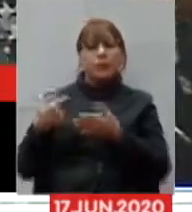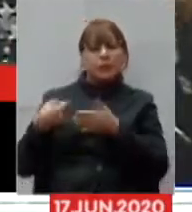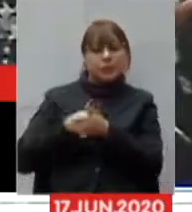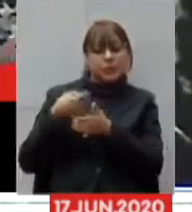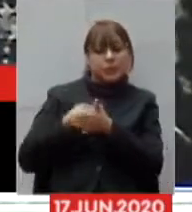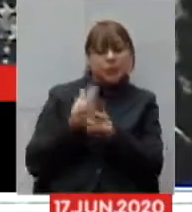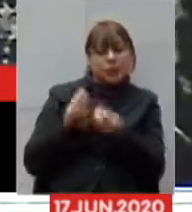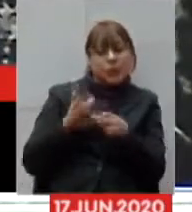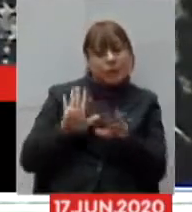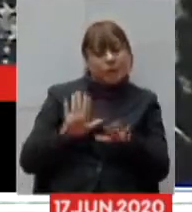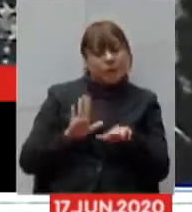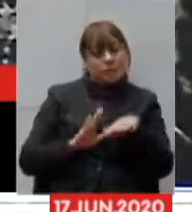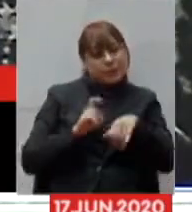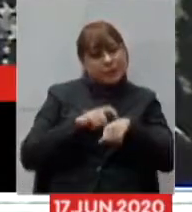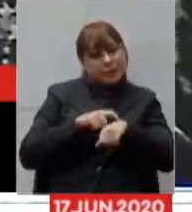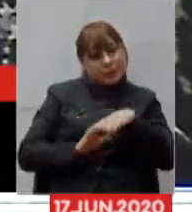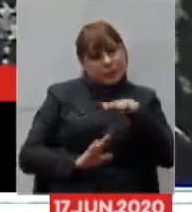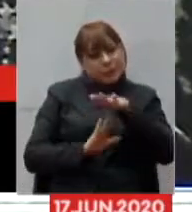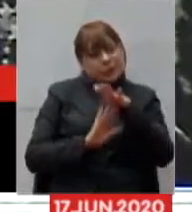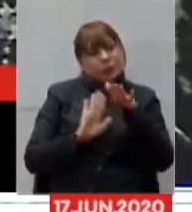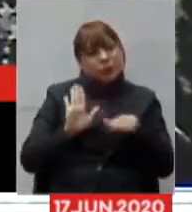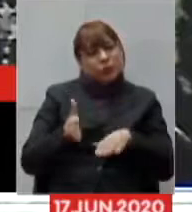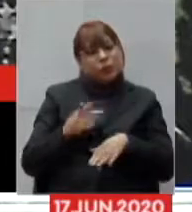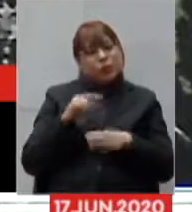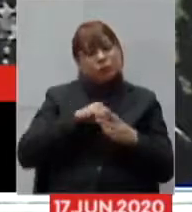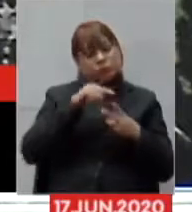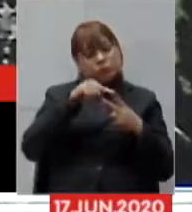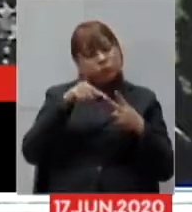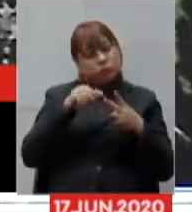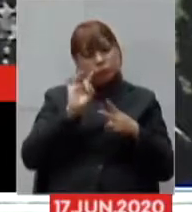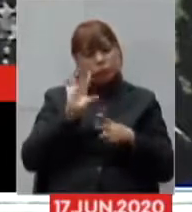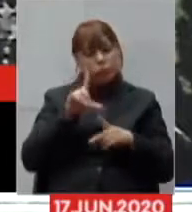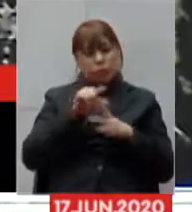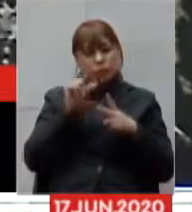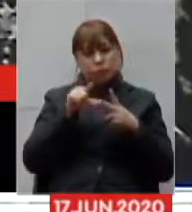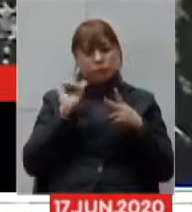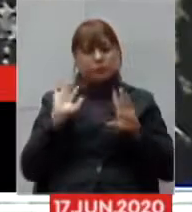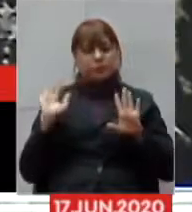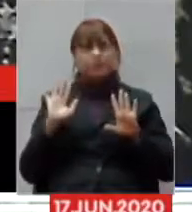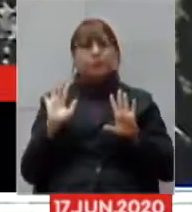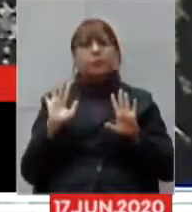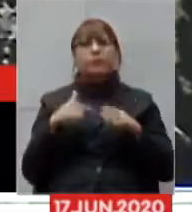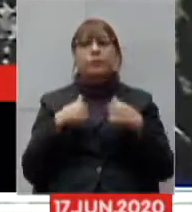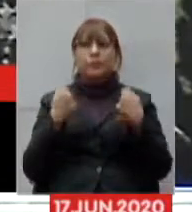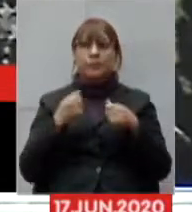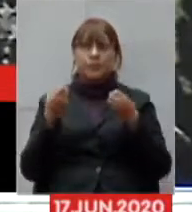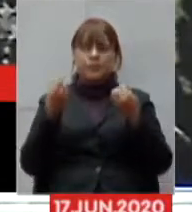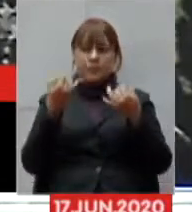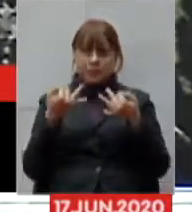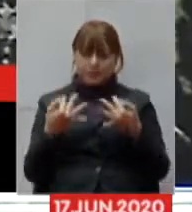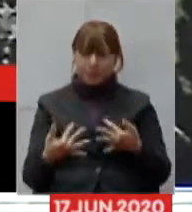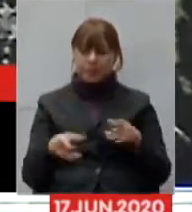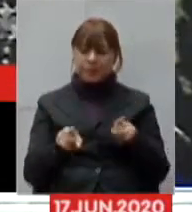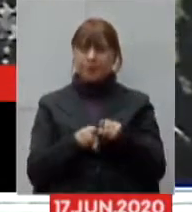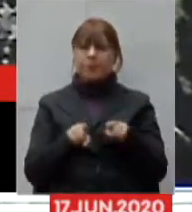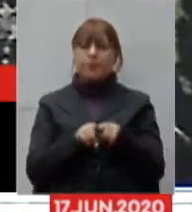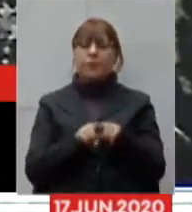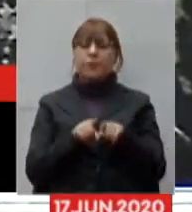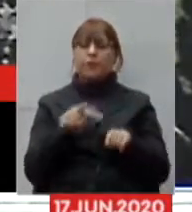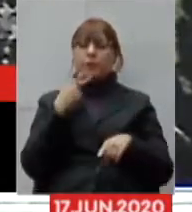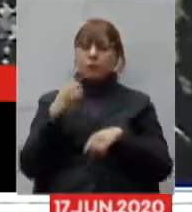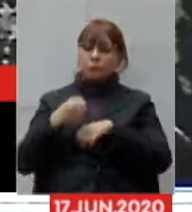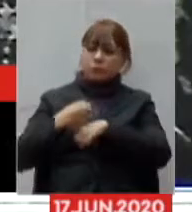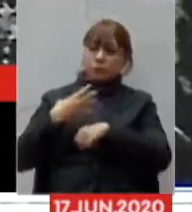mas devido ao tempo eu vou me ater só a essas duas e não posso deixar aqui de registrar que foi me